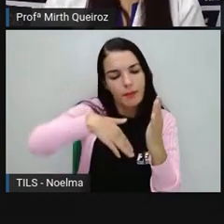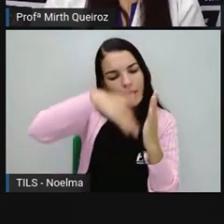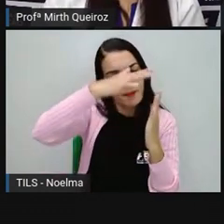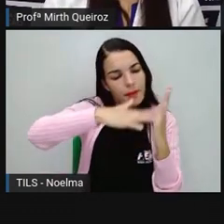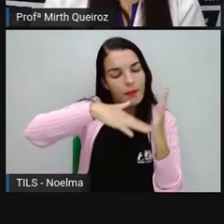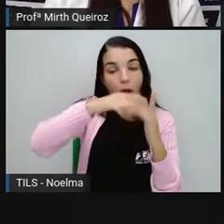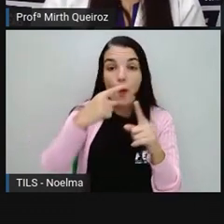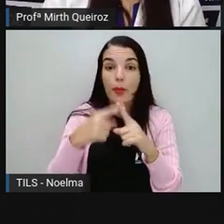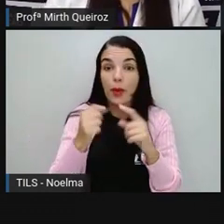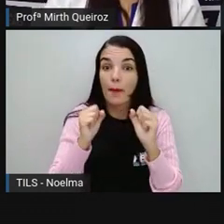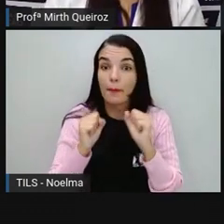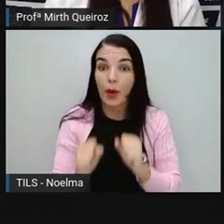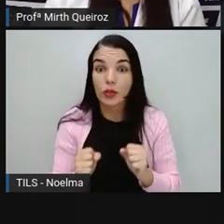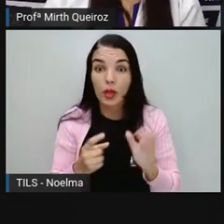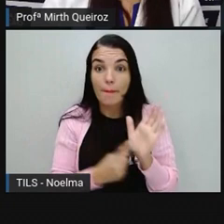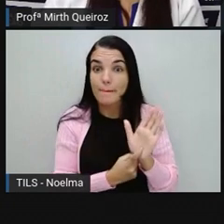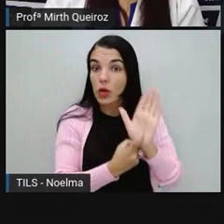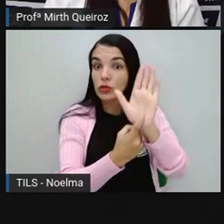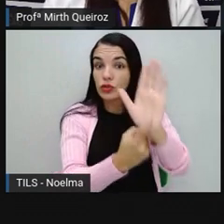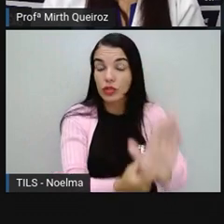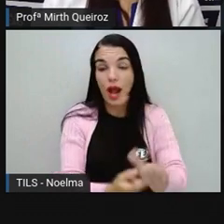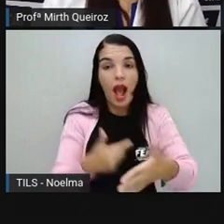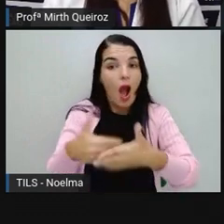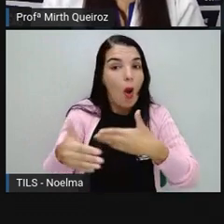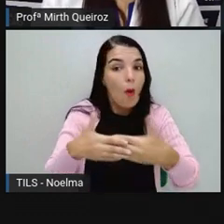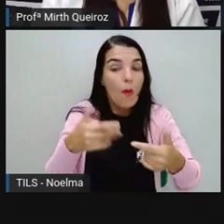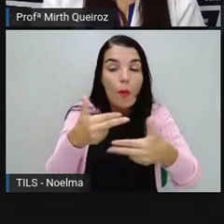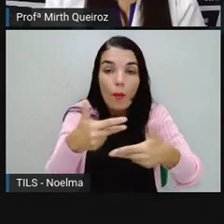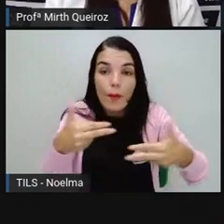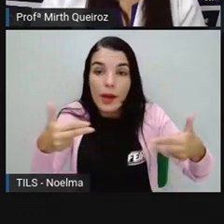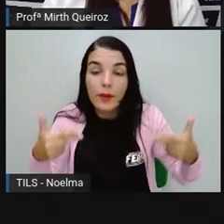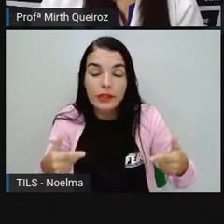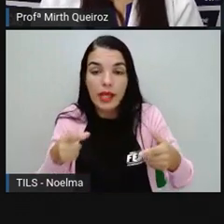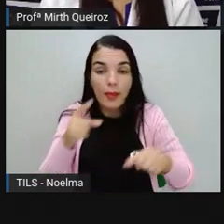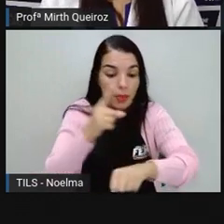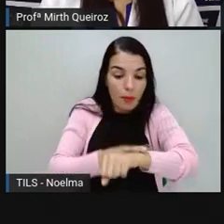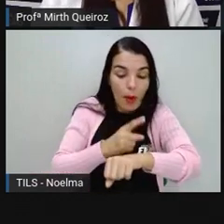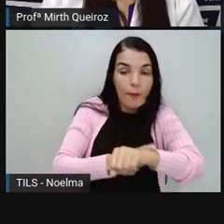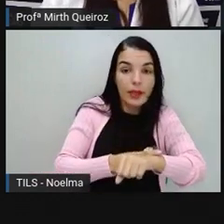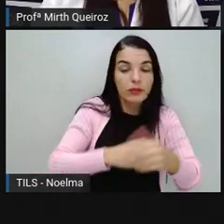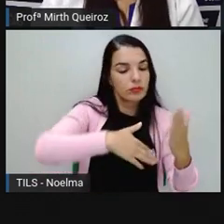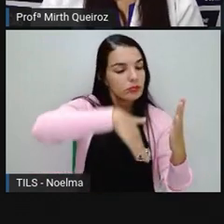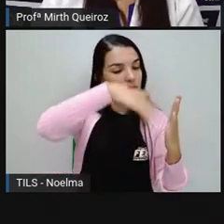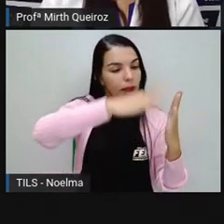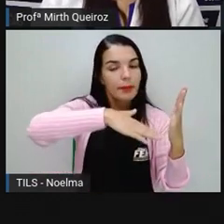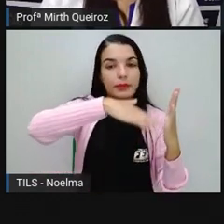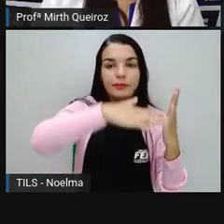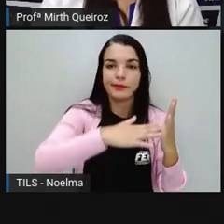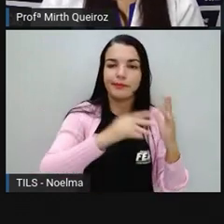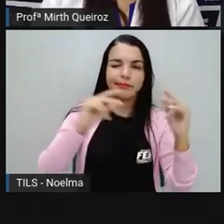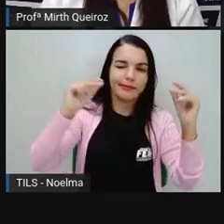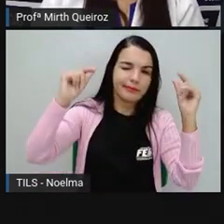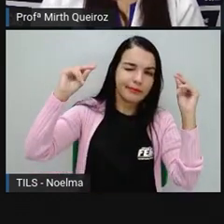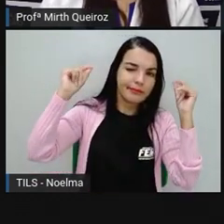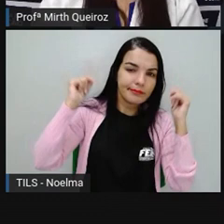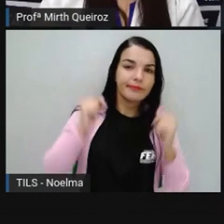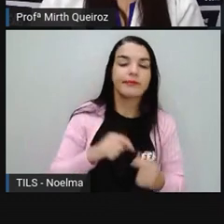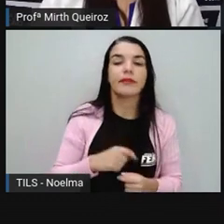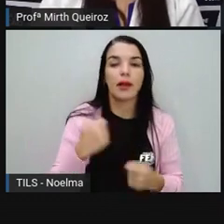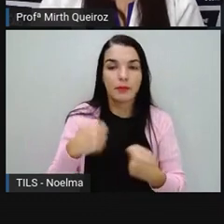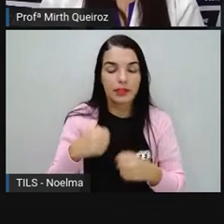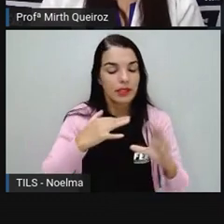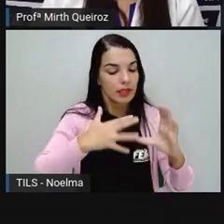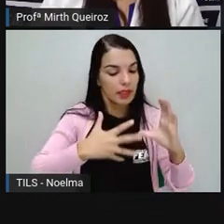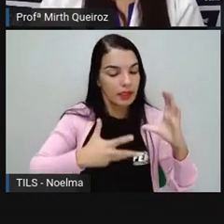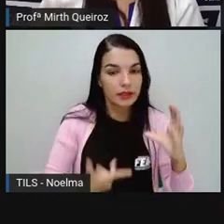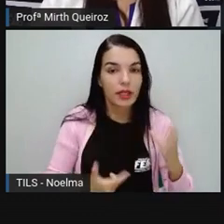retratando algo que aconteceu ali na época. E aí a gente começa a avaliar as características daquela obra. Seja de